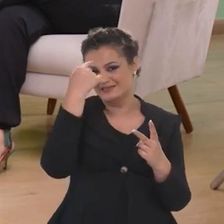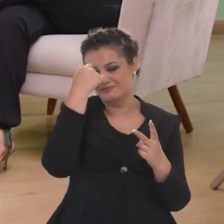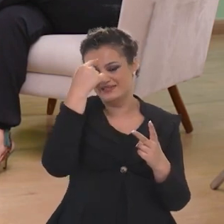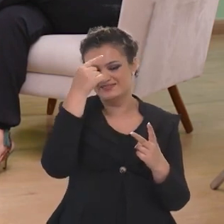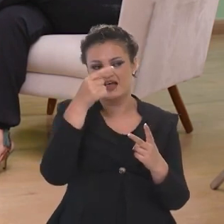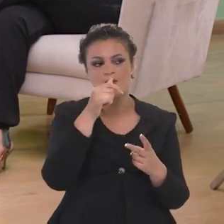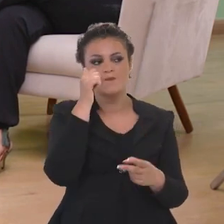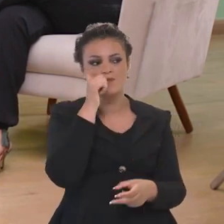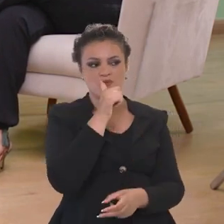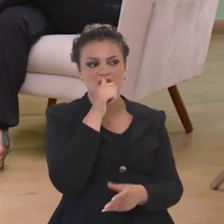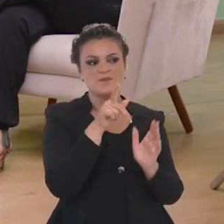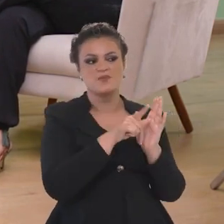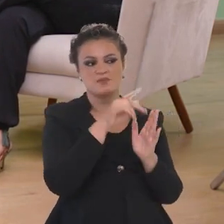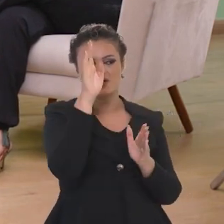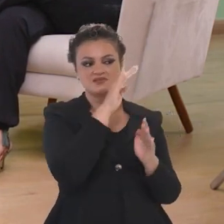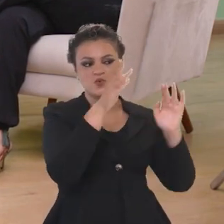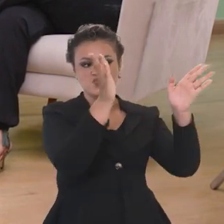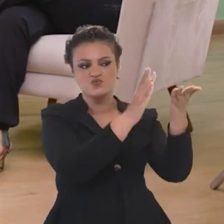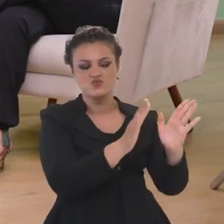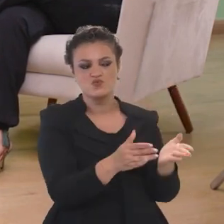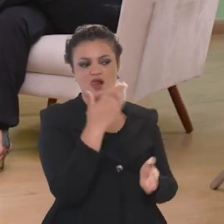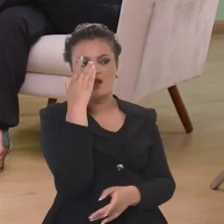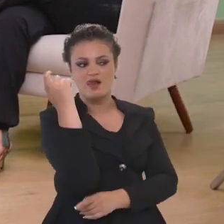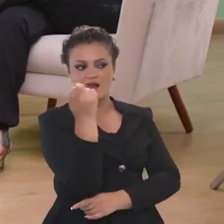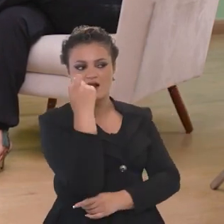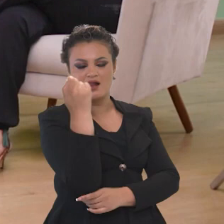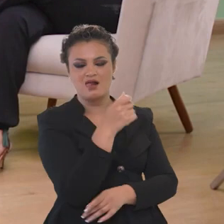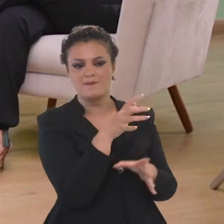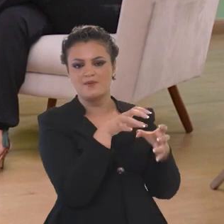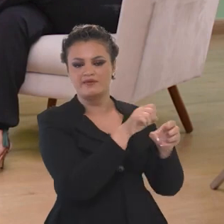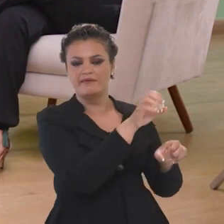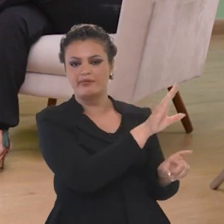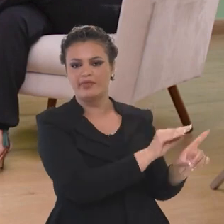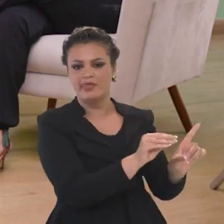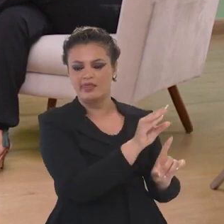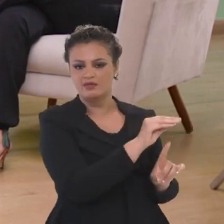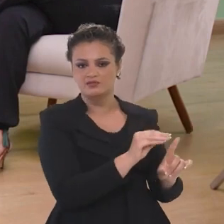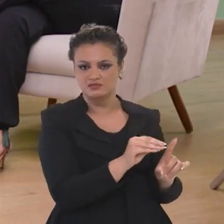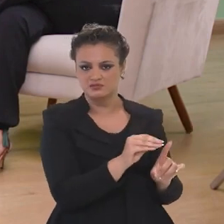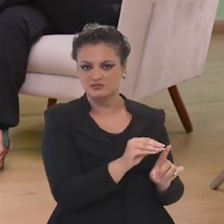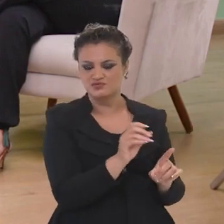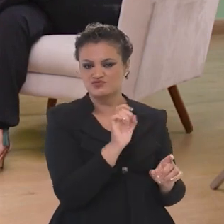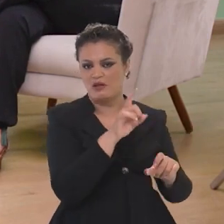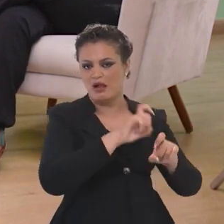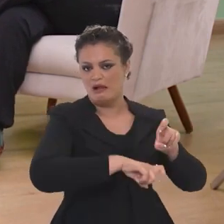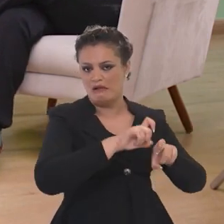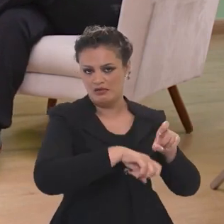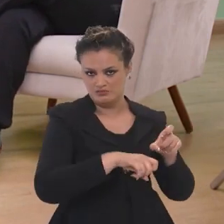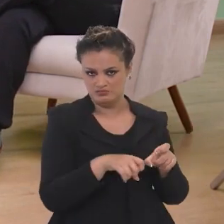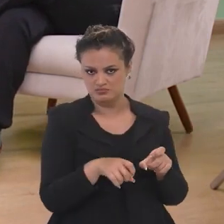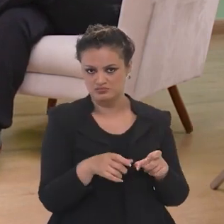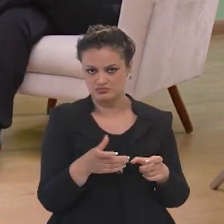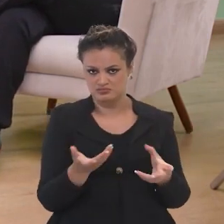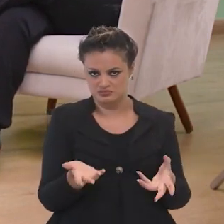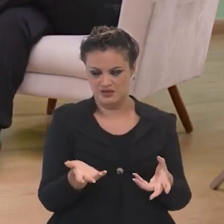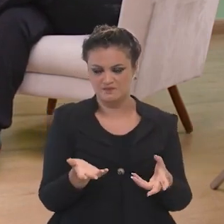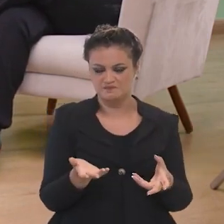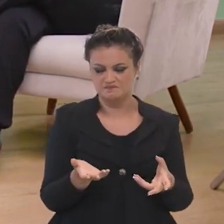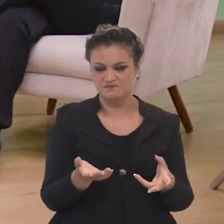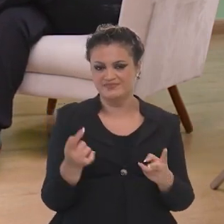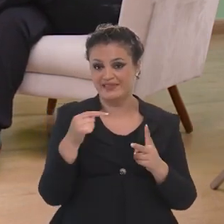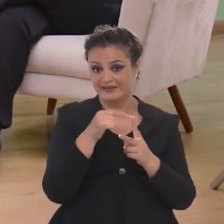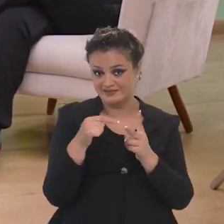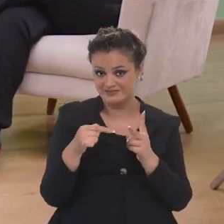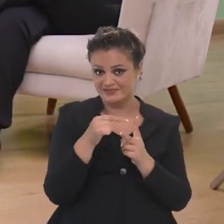estigma da mulher, né? Desse Brasil ter essa visão lá fora de que é procurado por turismo sexual, as